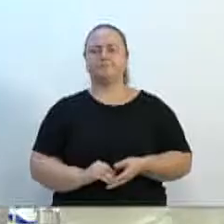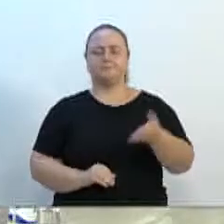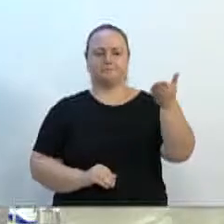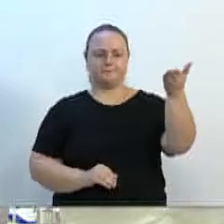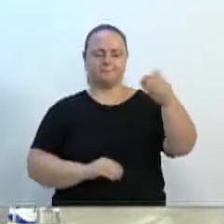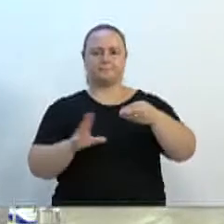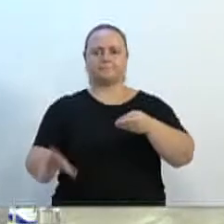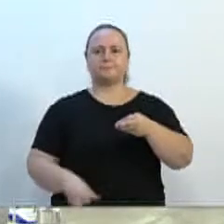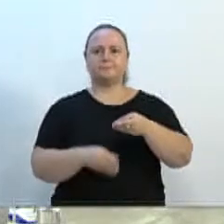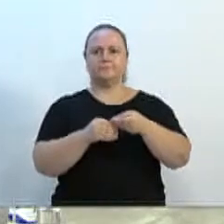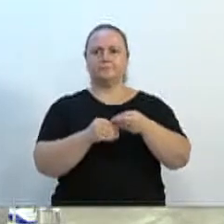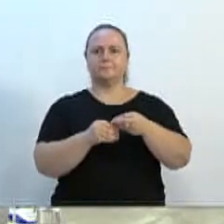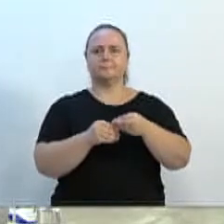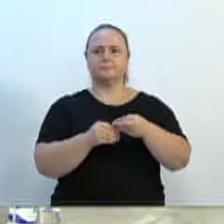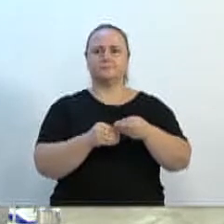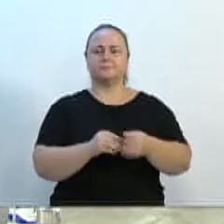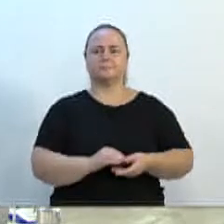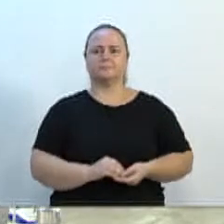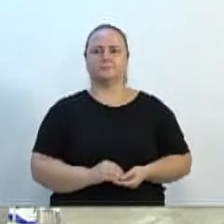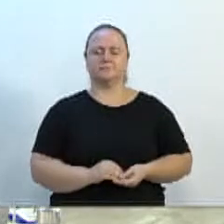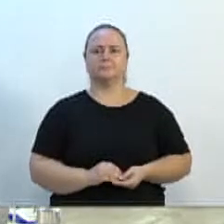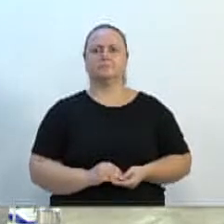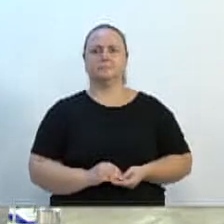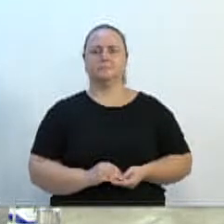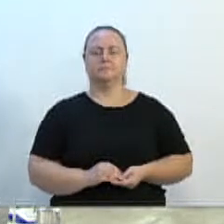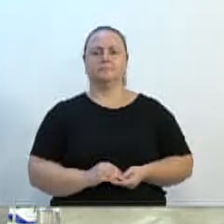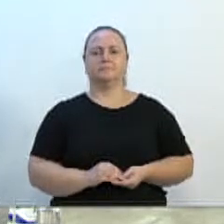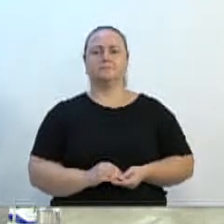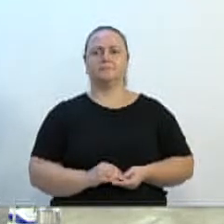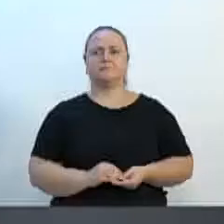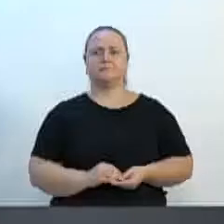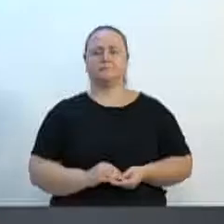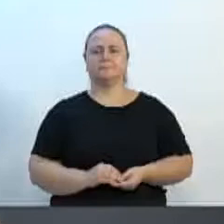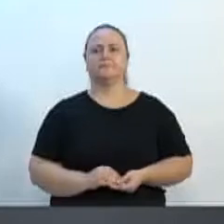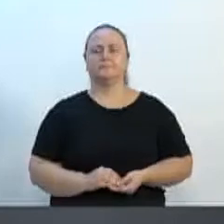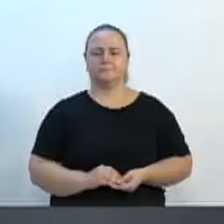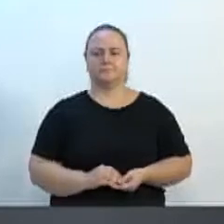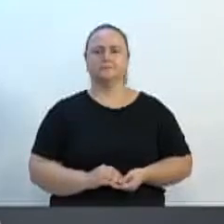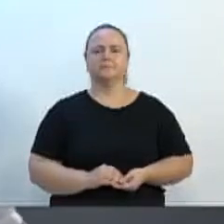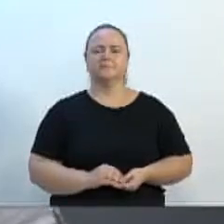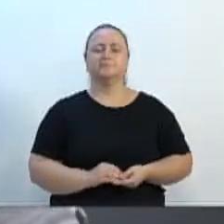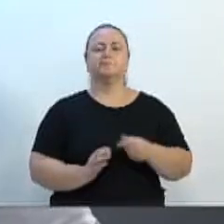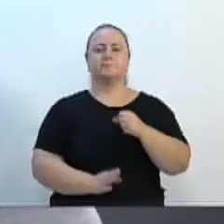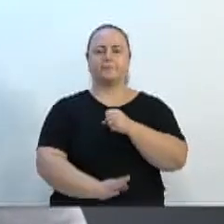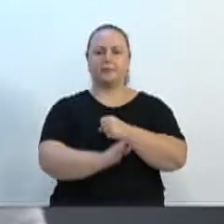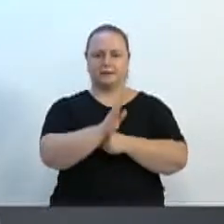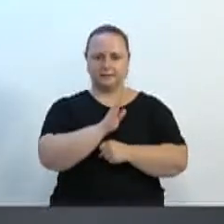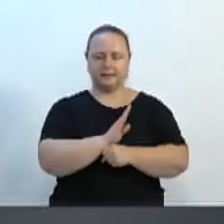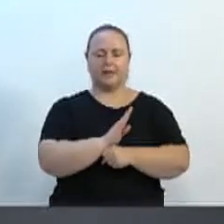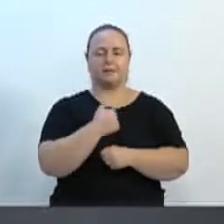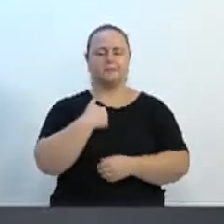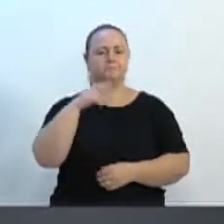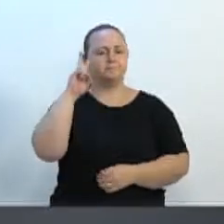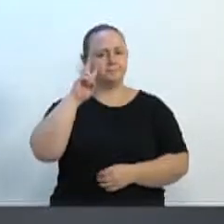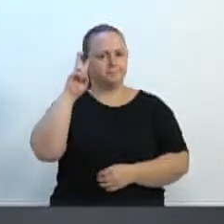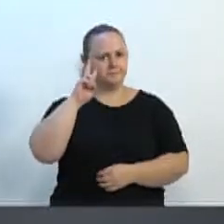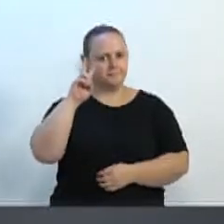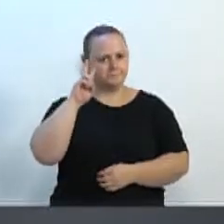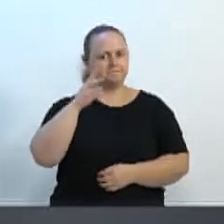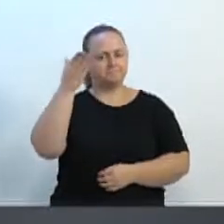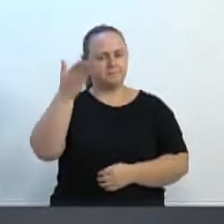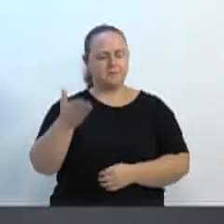orador, o vereador Adriano, e vossa excelência permite também que eu faça a fala? O maior prazer. Vereador Zé, que eu recordo dessa iniciativa, vossa excelência,